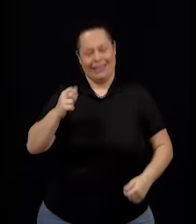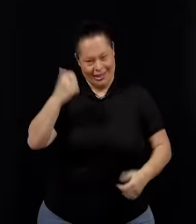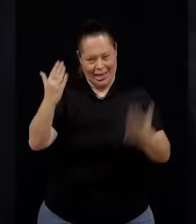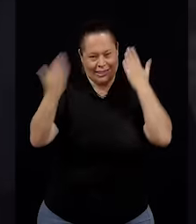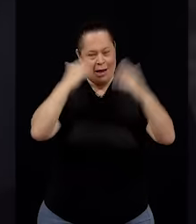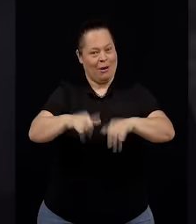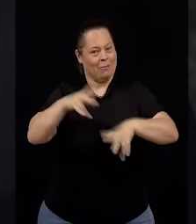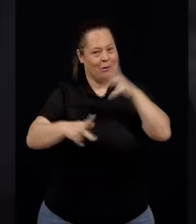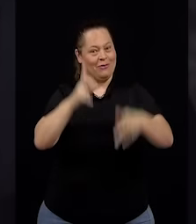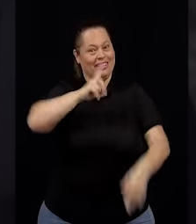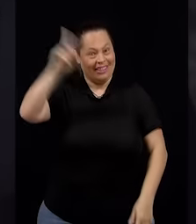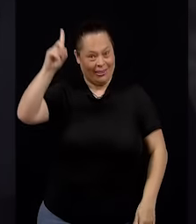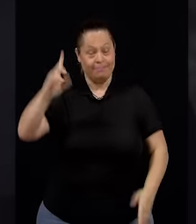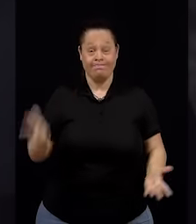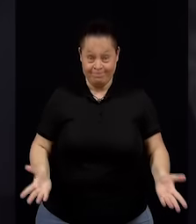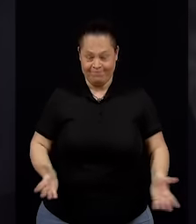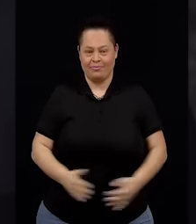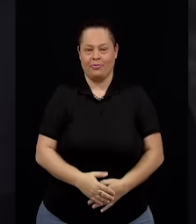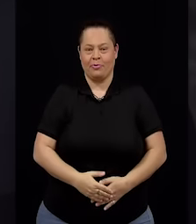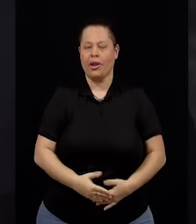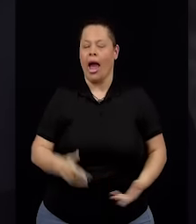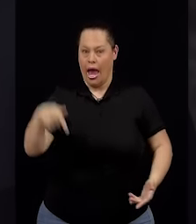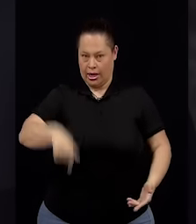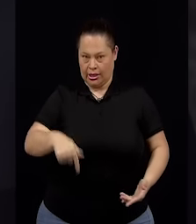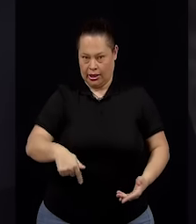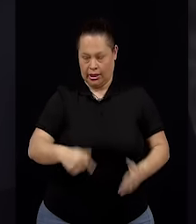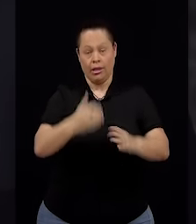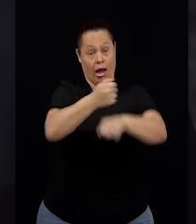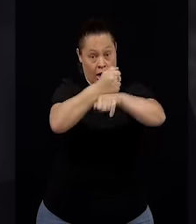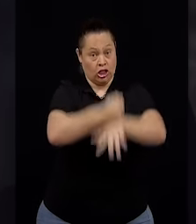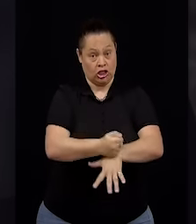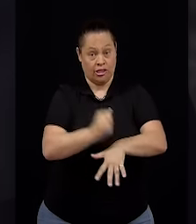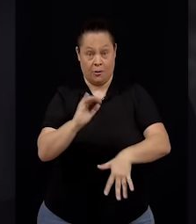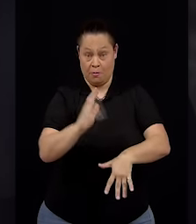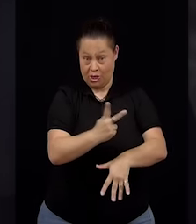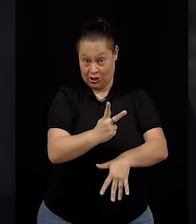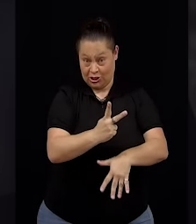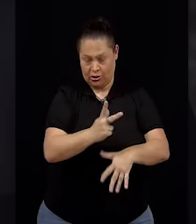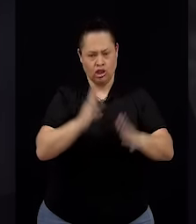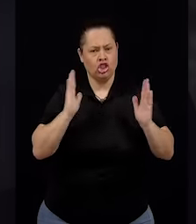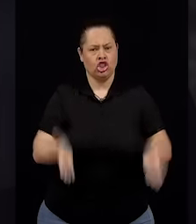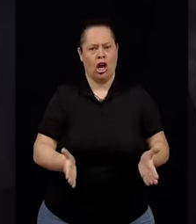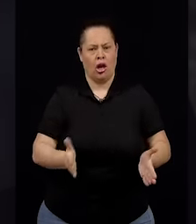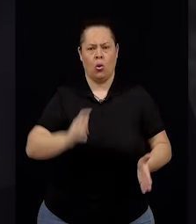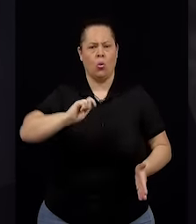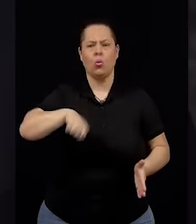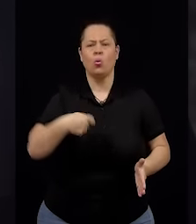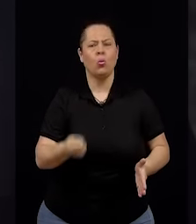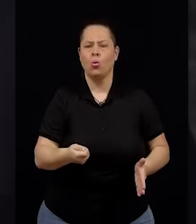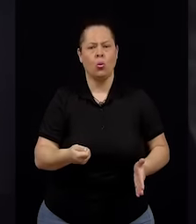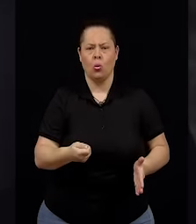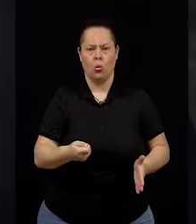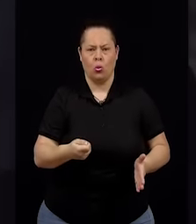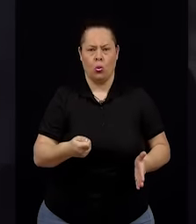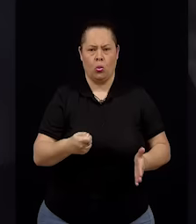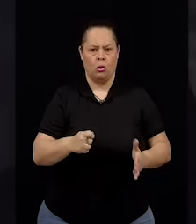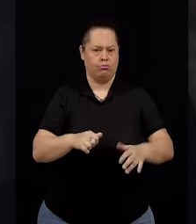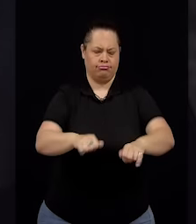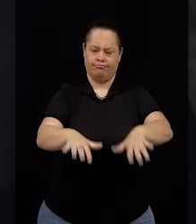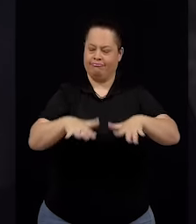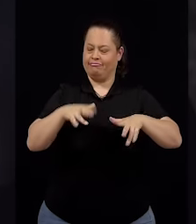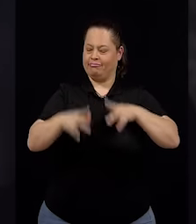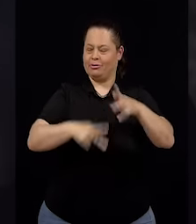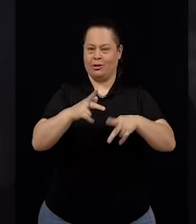Nossa amada Arquidiocese de Belo Horizonte está em Assembleia. Isso significa dizer que